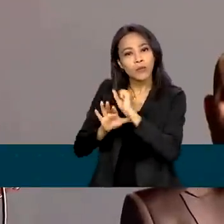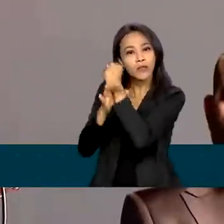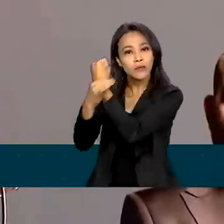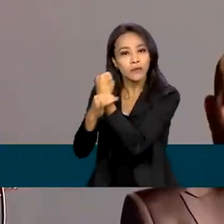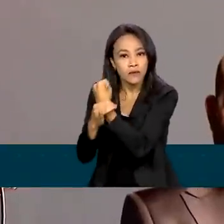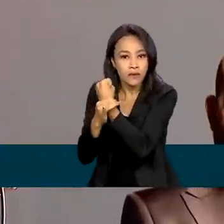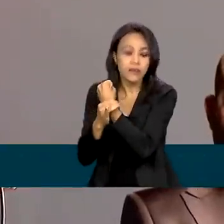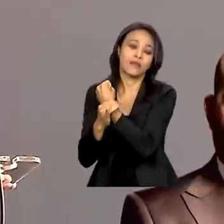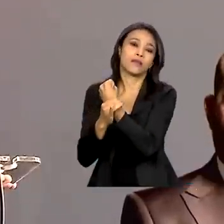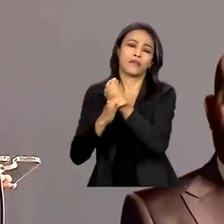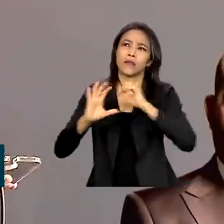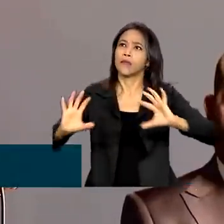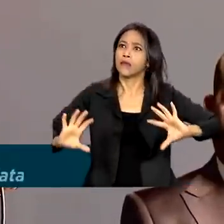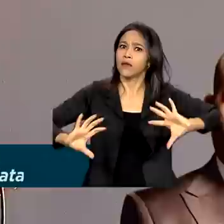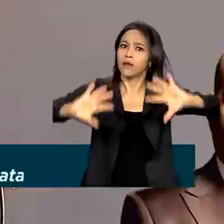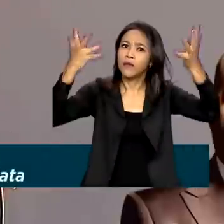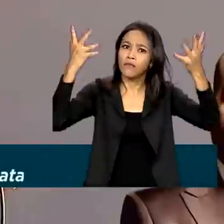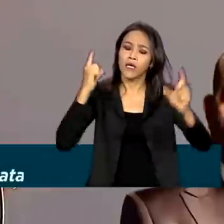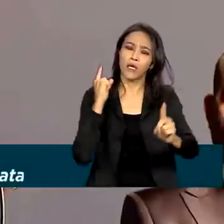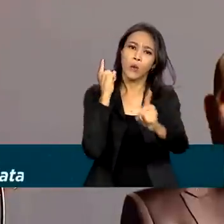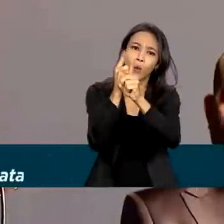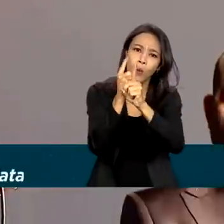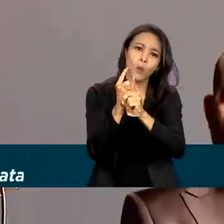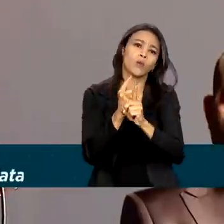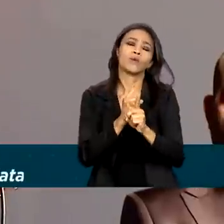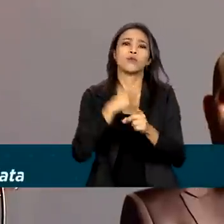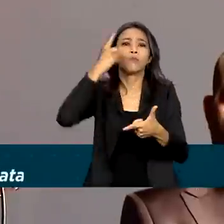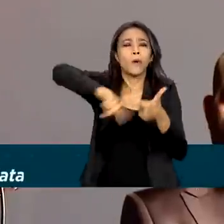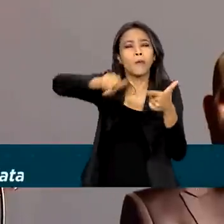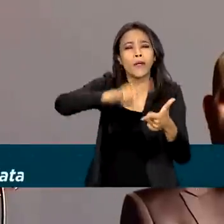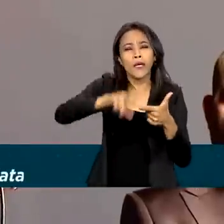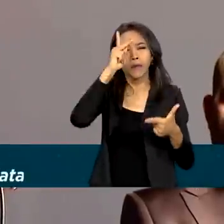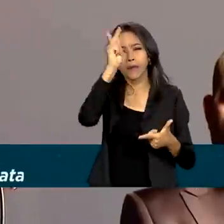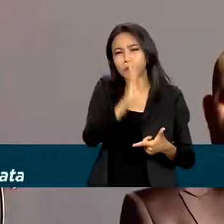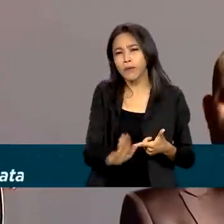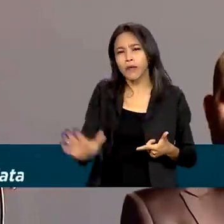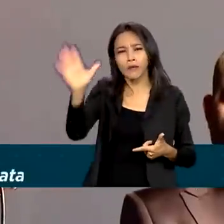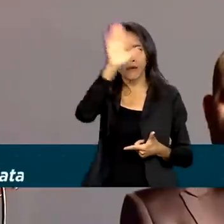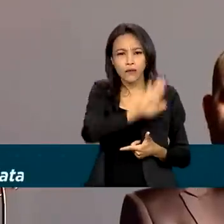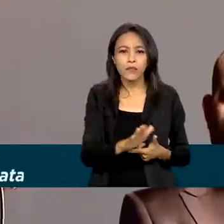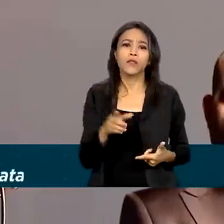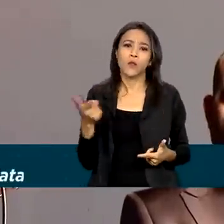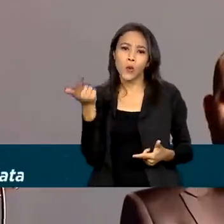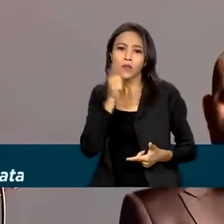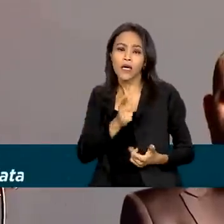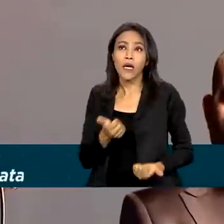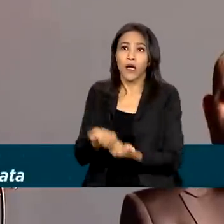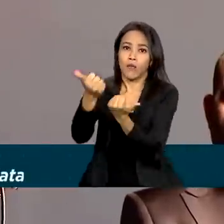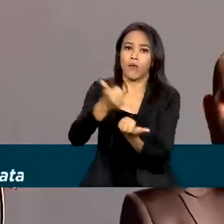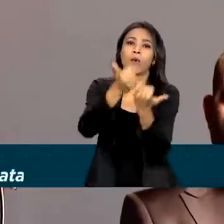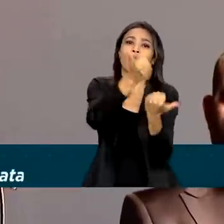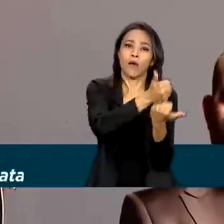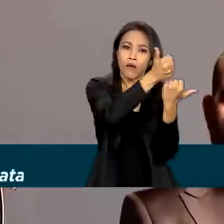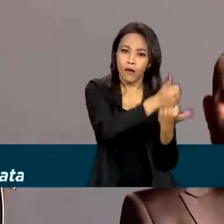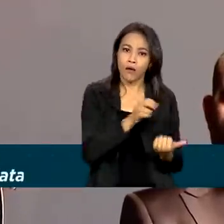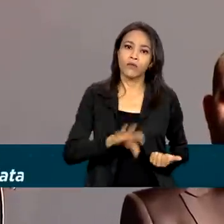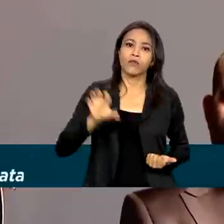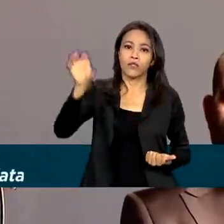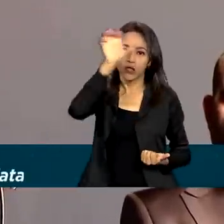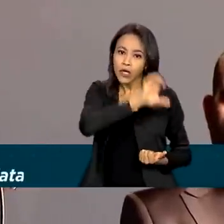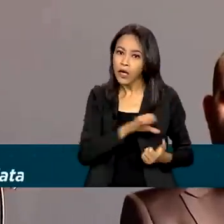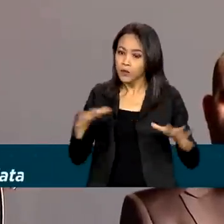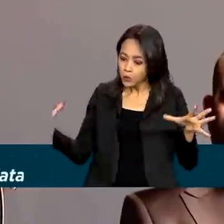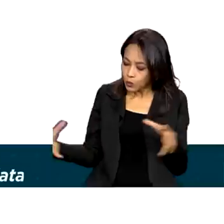grandes eventos, nos grandes problemas nacionais hoje. Hoje, o governo federal tem como apoiar os estados, apoiar as unidades da